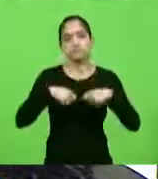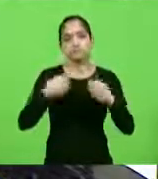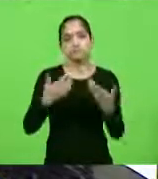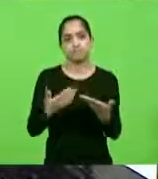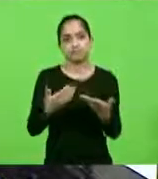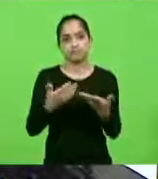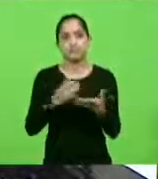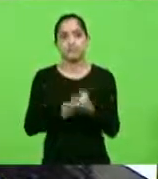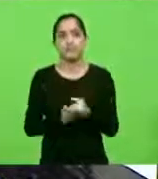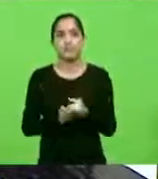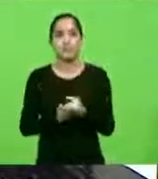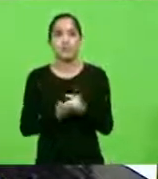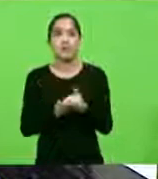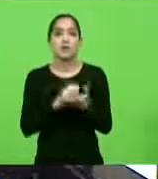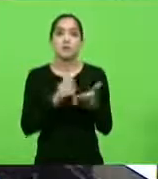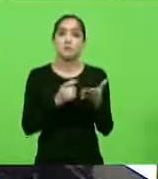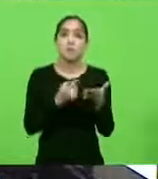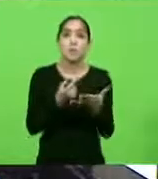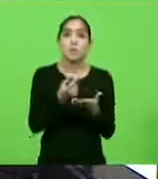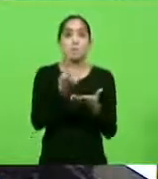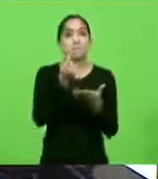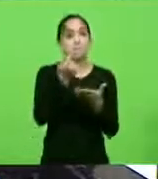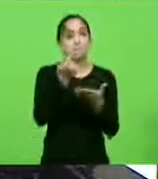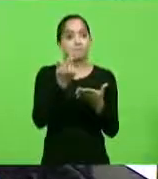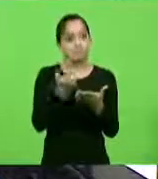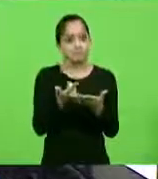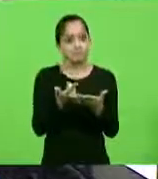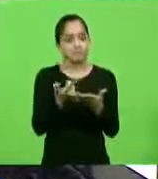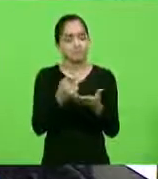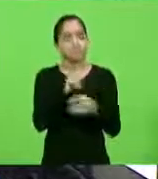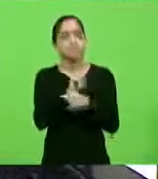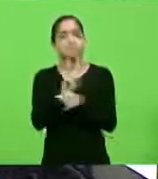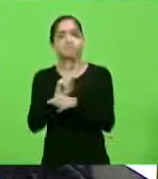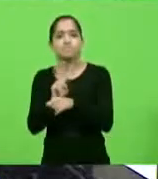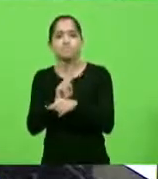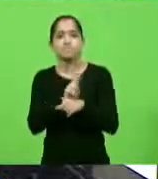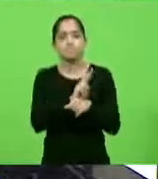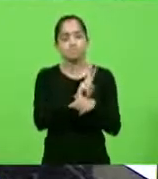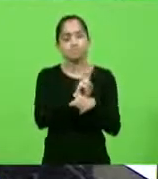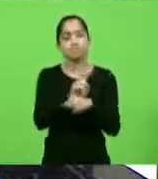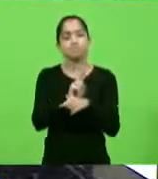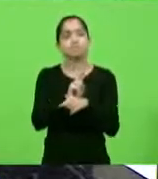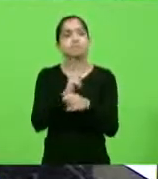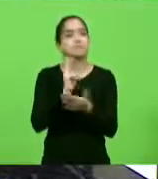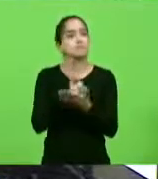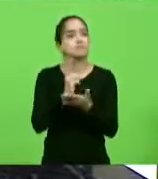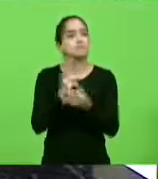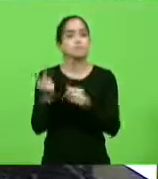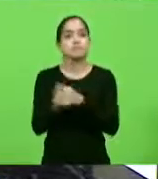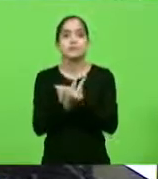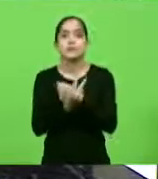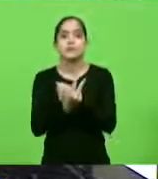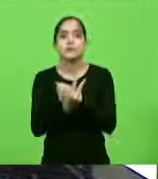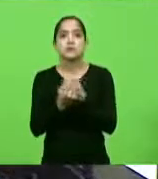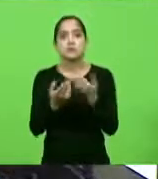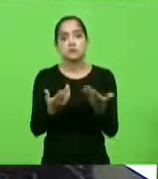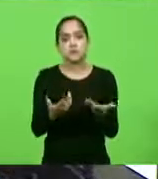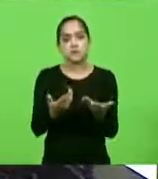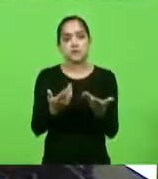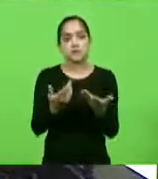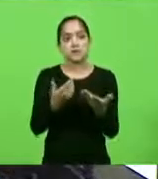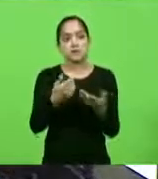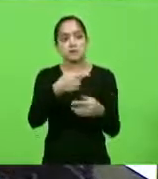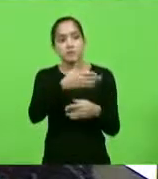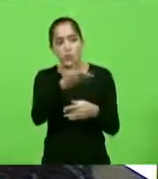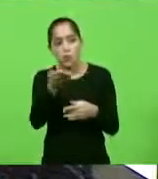nós temos que pagar para tê-la é justamente fazer isso, é vigiar, vigiar eternamente e sempre nos manifestar contra esses